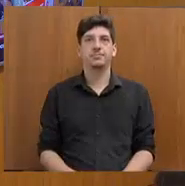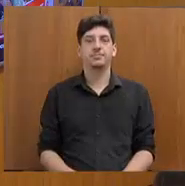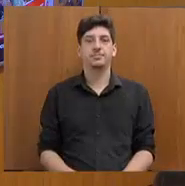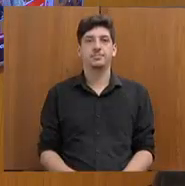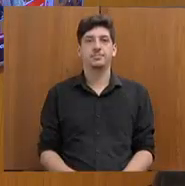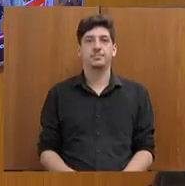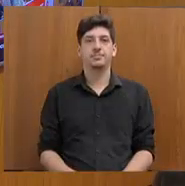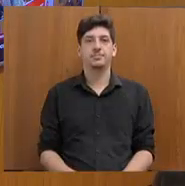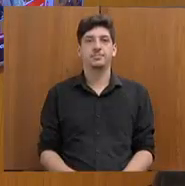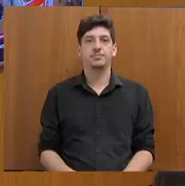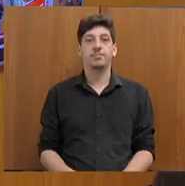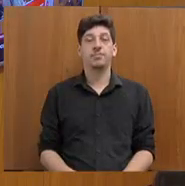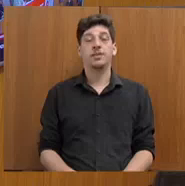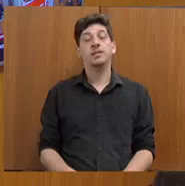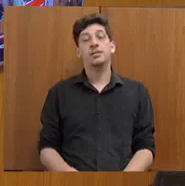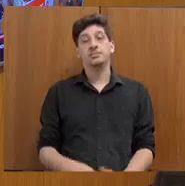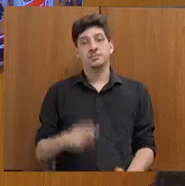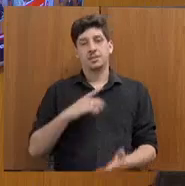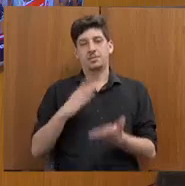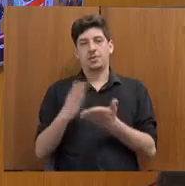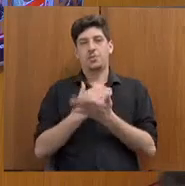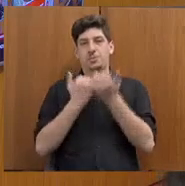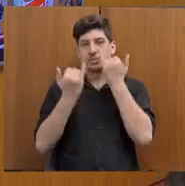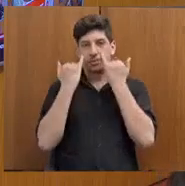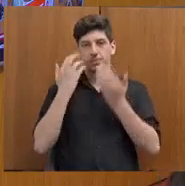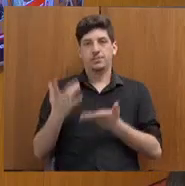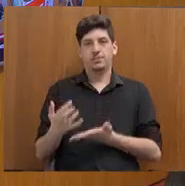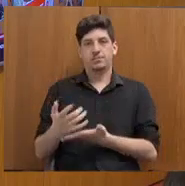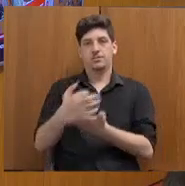só para passar alguns dados aqui para a secretária,